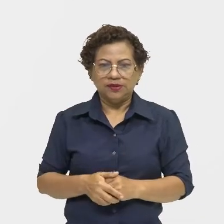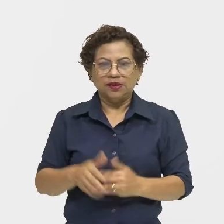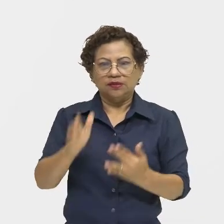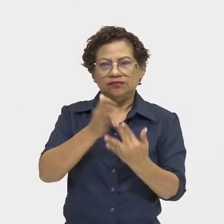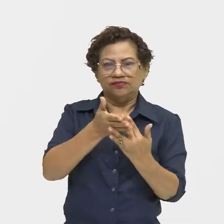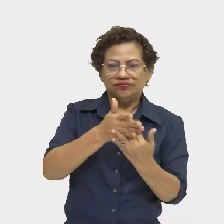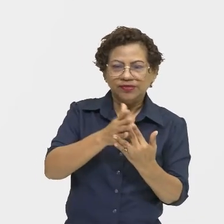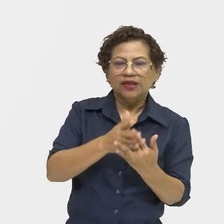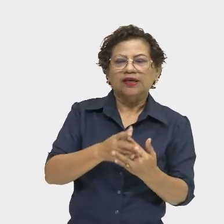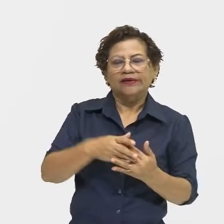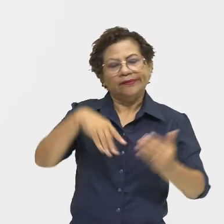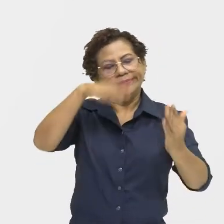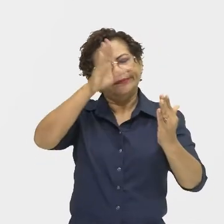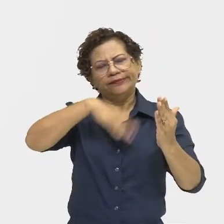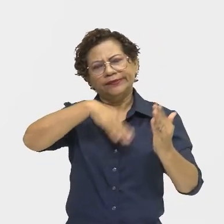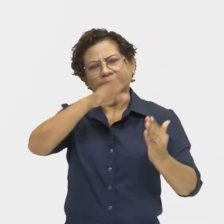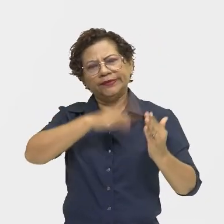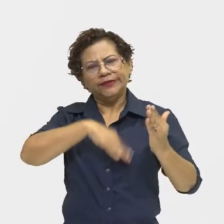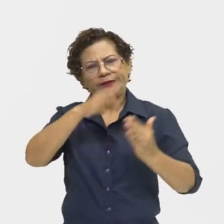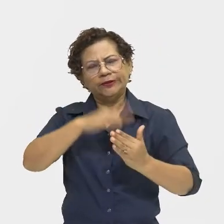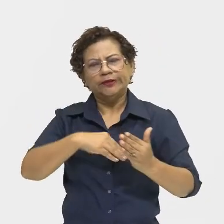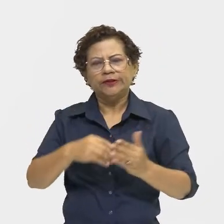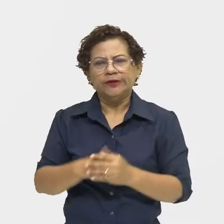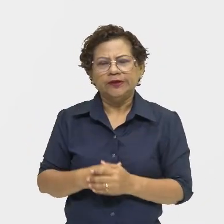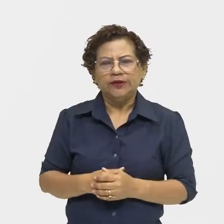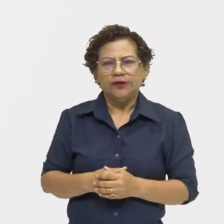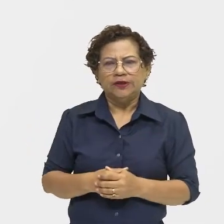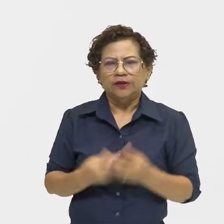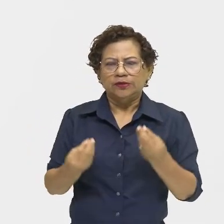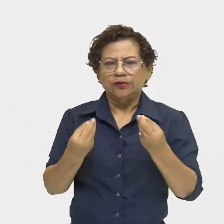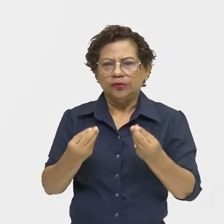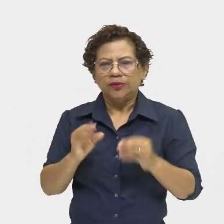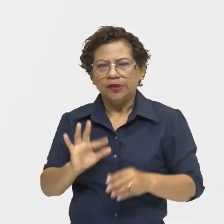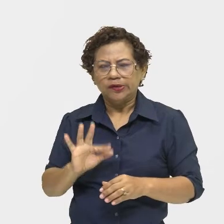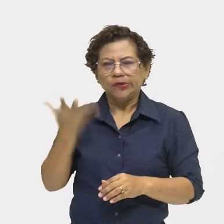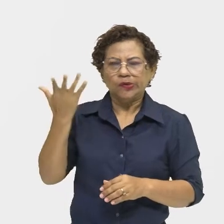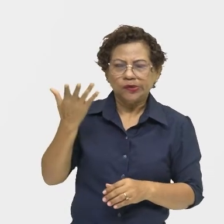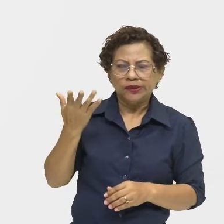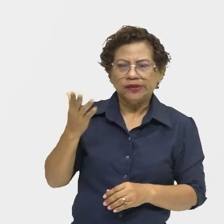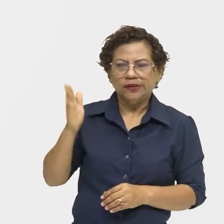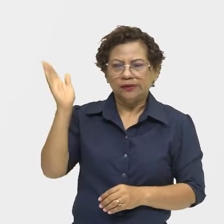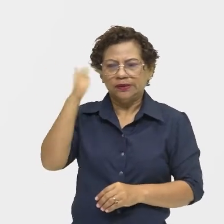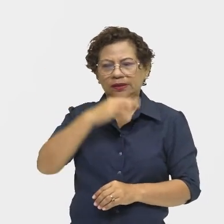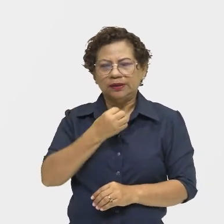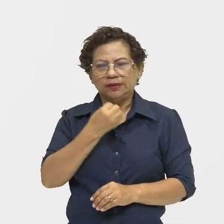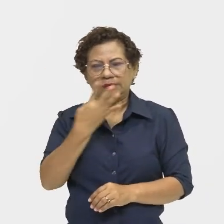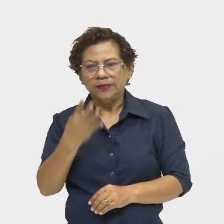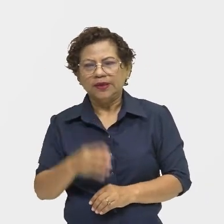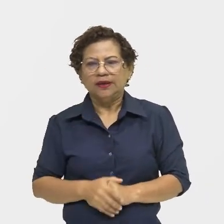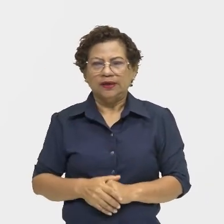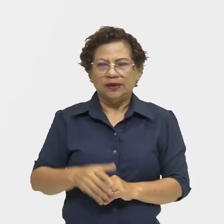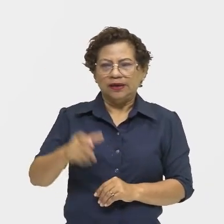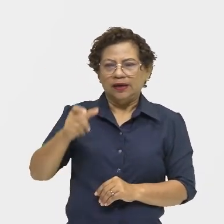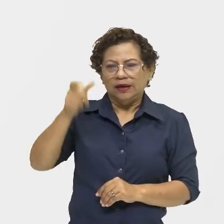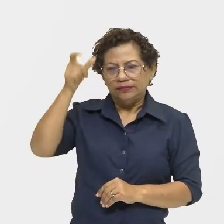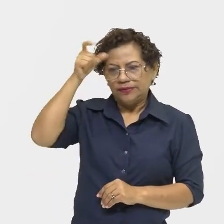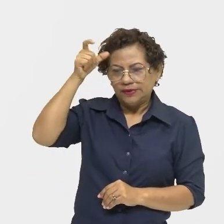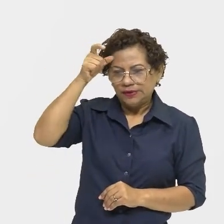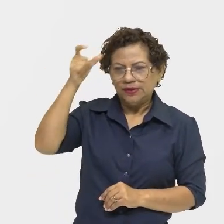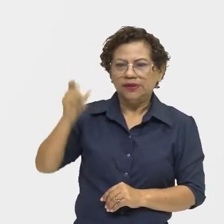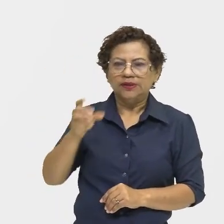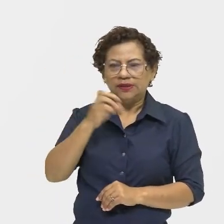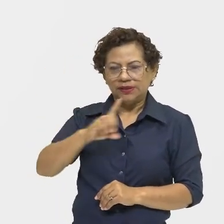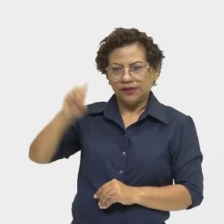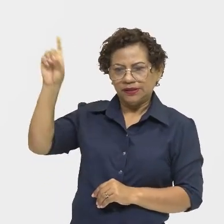angustiante de conciliar forças antagônicas. Bem e mal, Deus e diabo, céu e a terra, pureza e